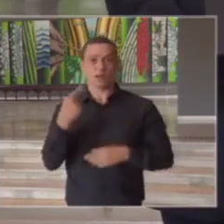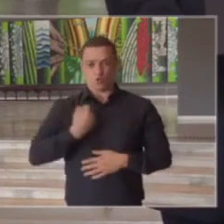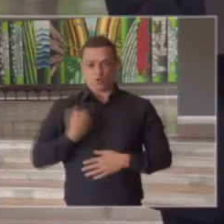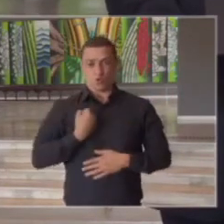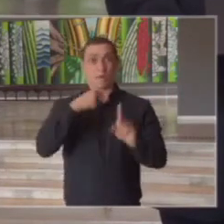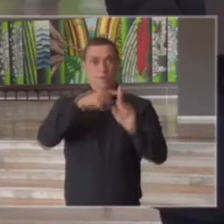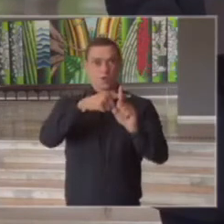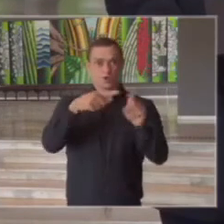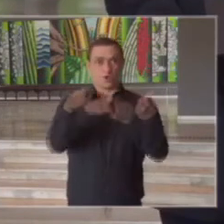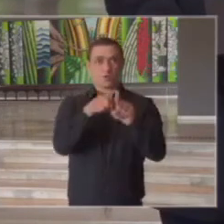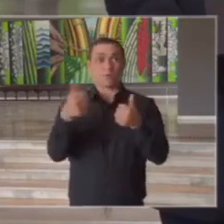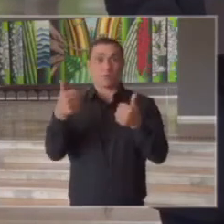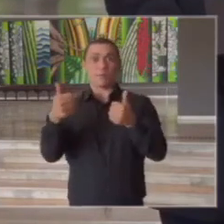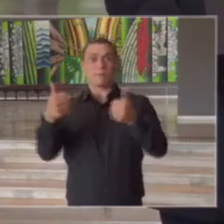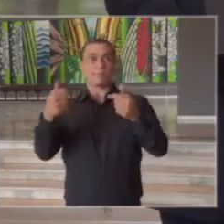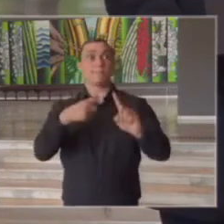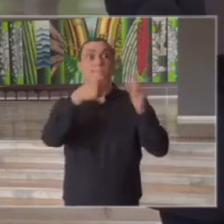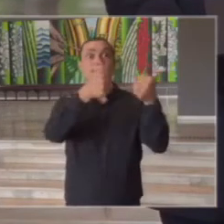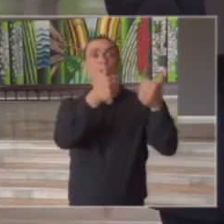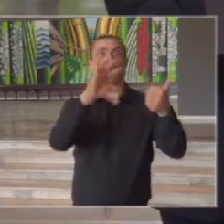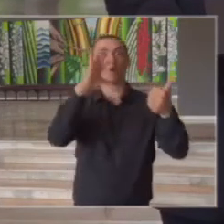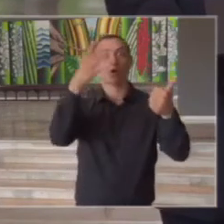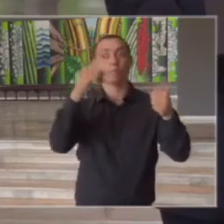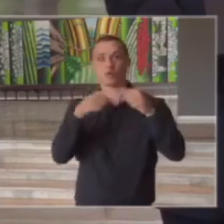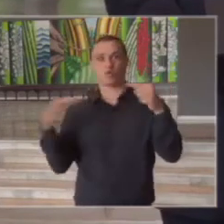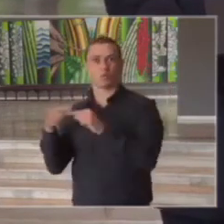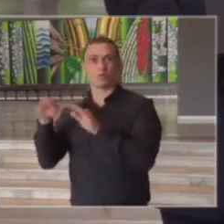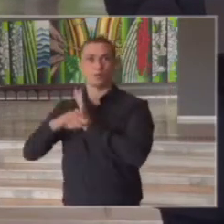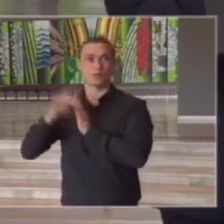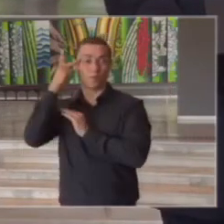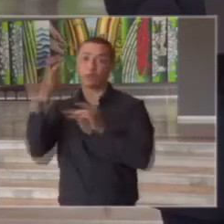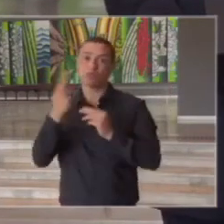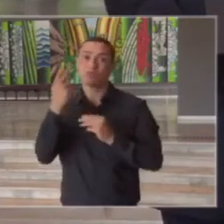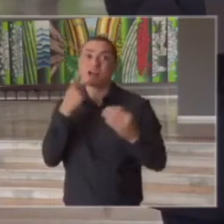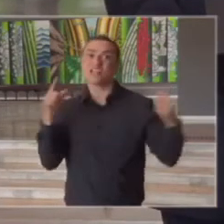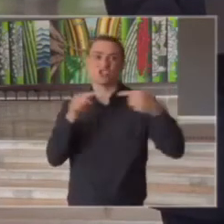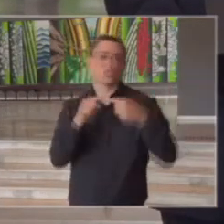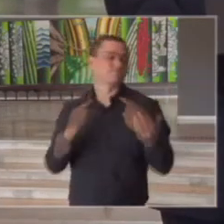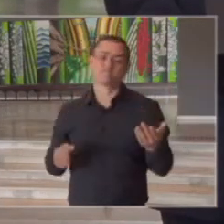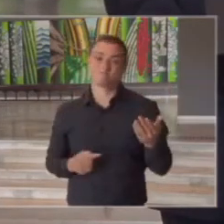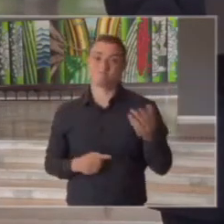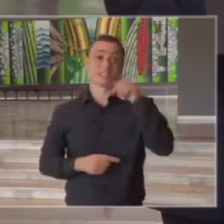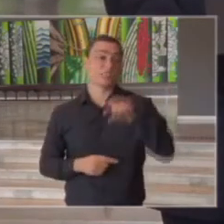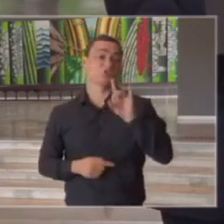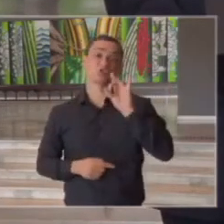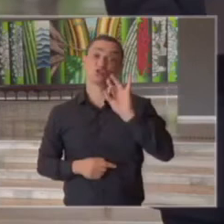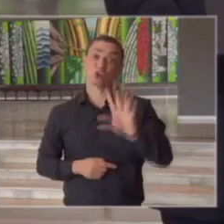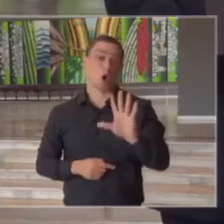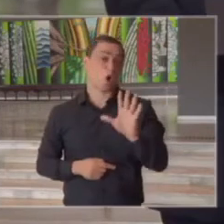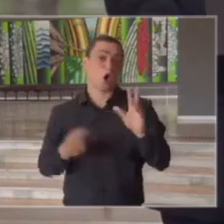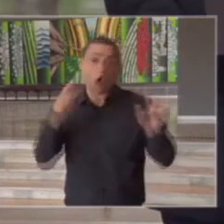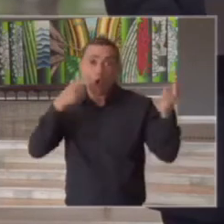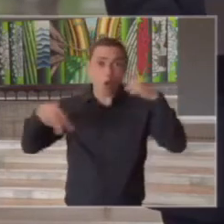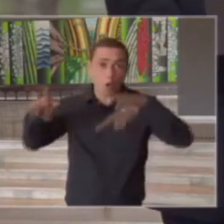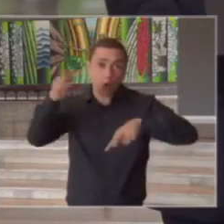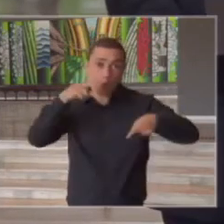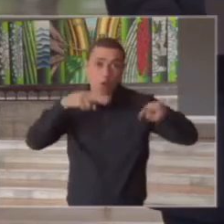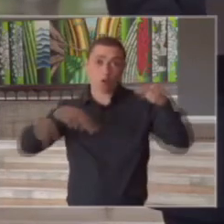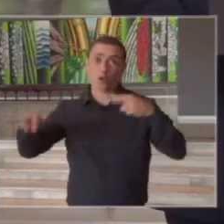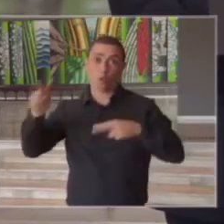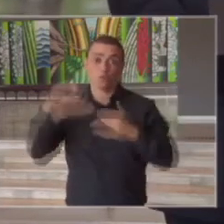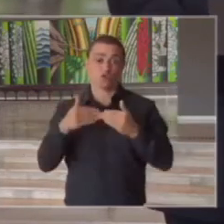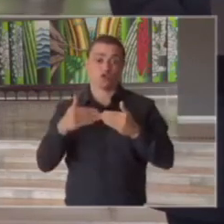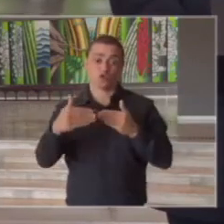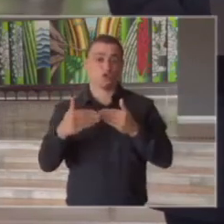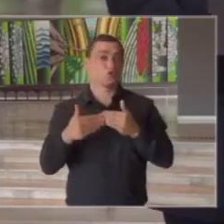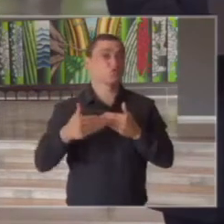positivos nós podemos dizer que tem uma vinculação direta com o plano São Paulo tudo isso são fatores de observação de médio